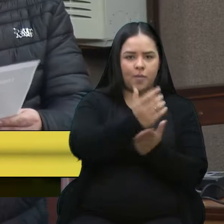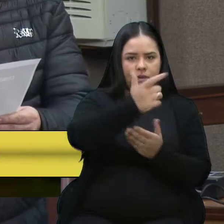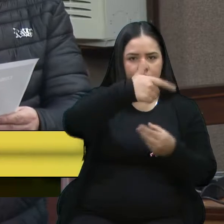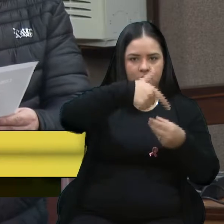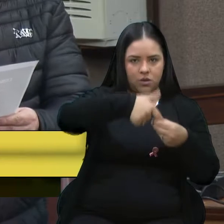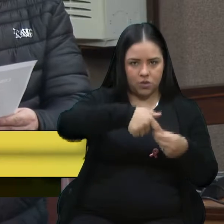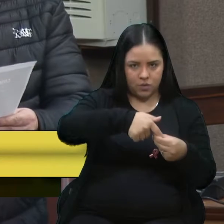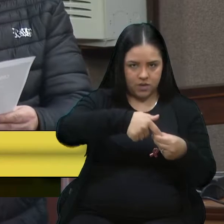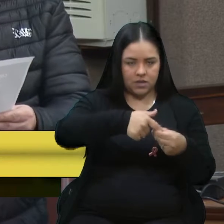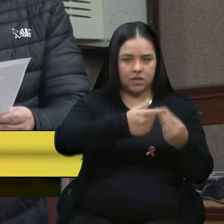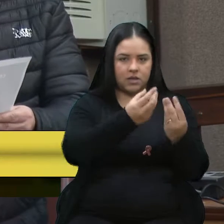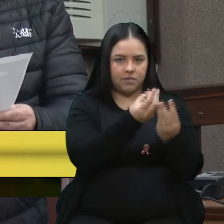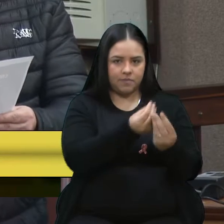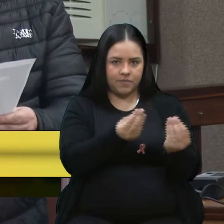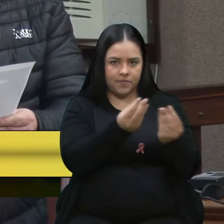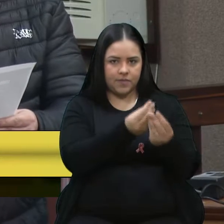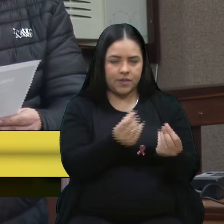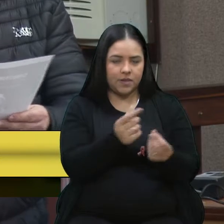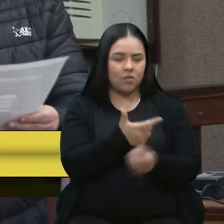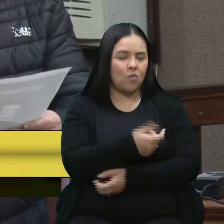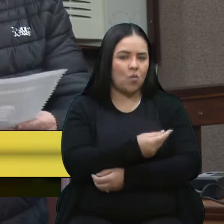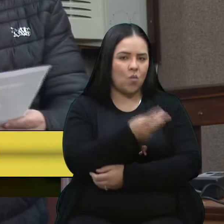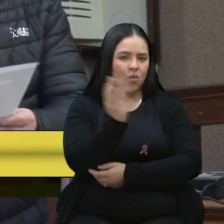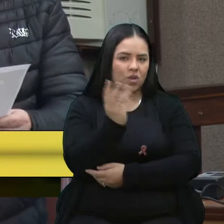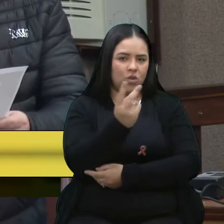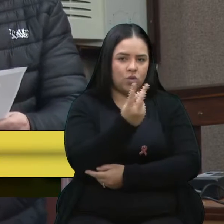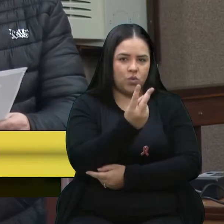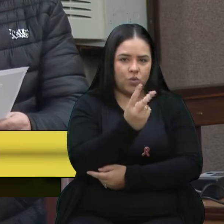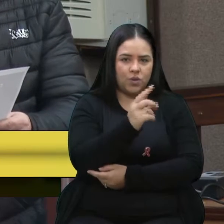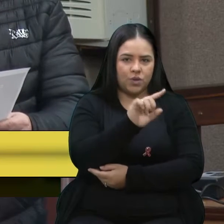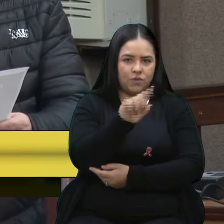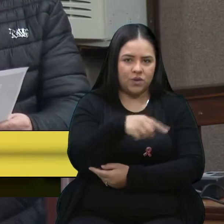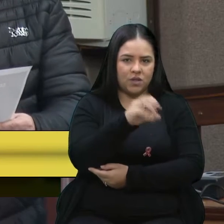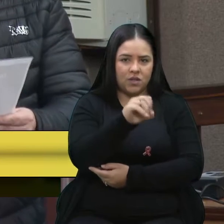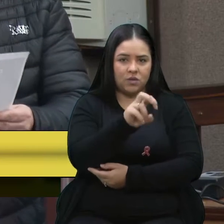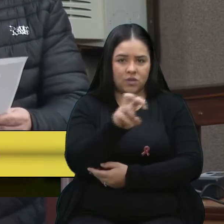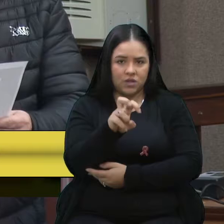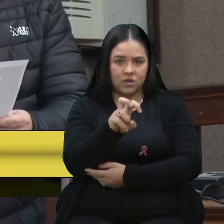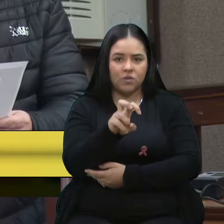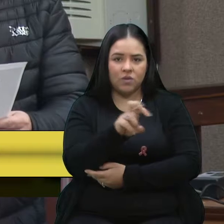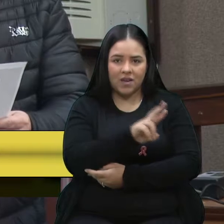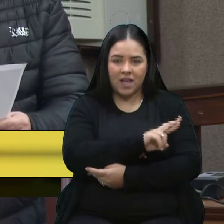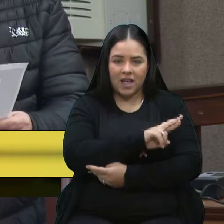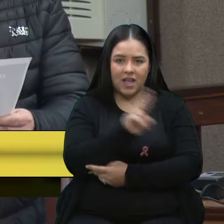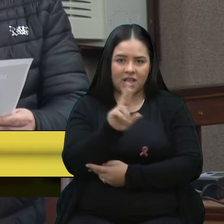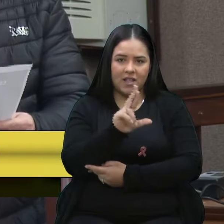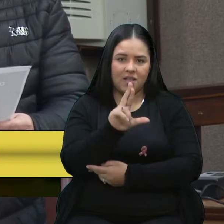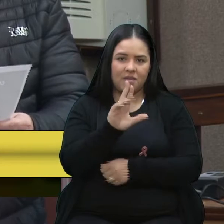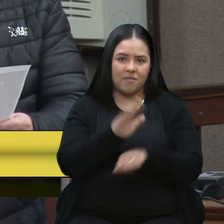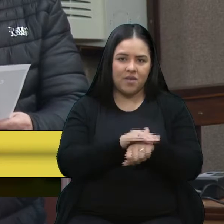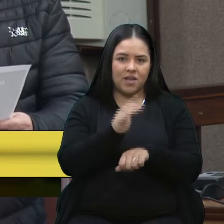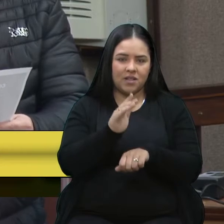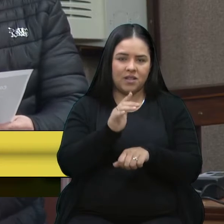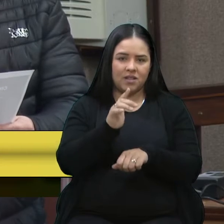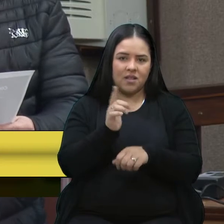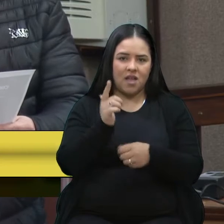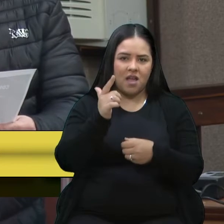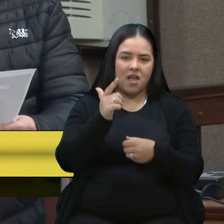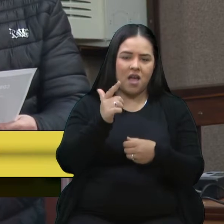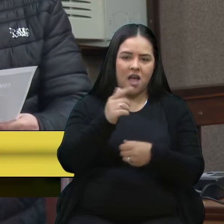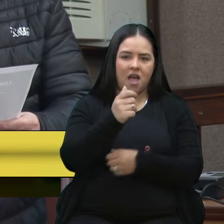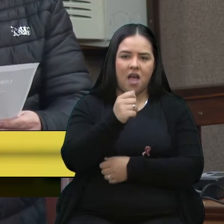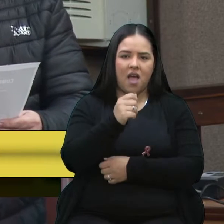preço, o combustível, o valor da gasolina em R$,05. A adição do álcool sai a R$,03.